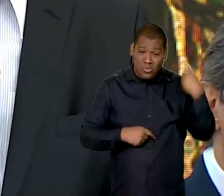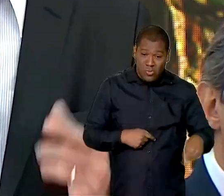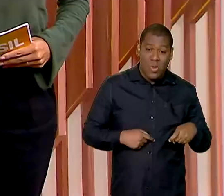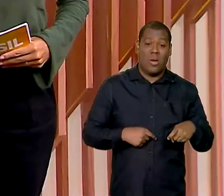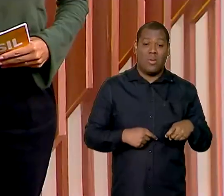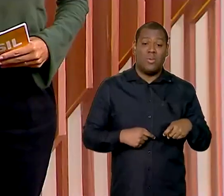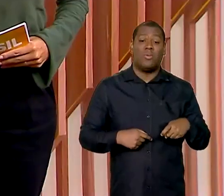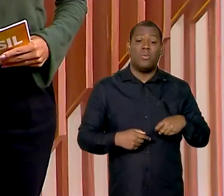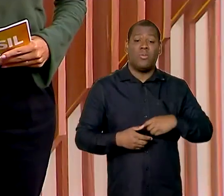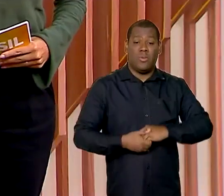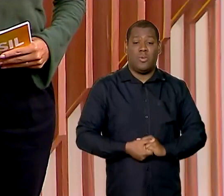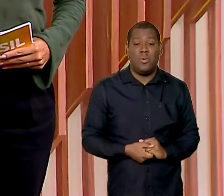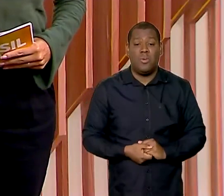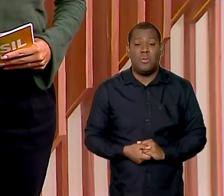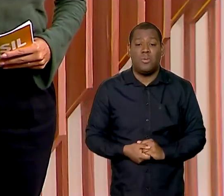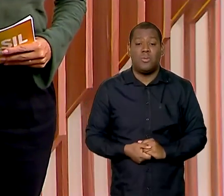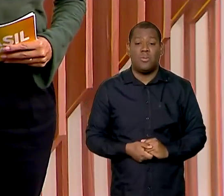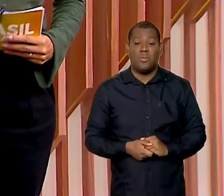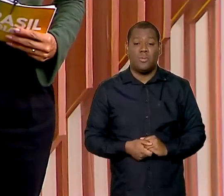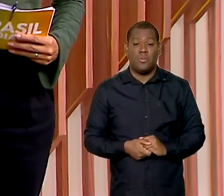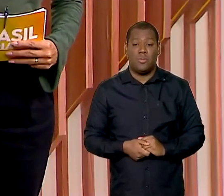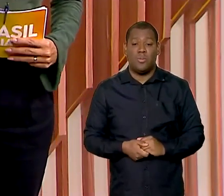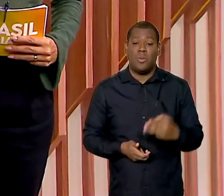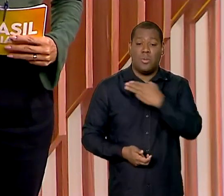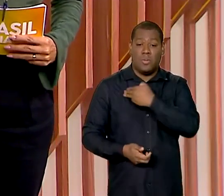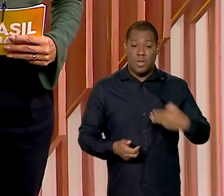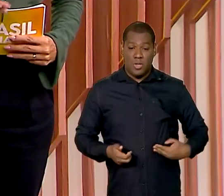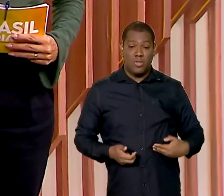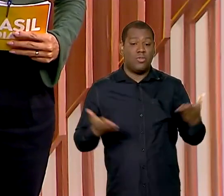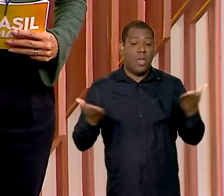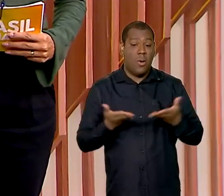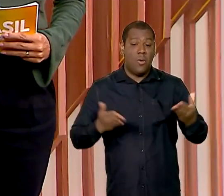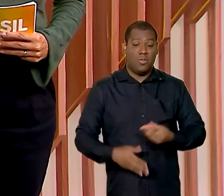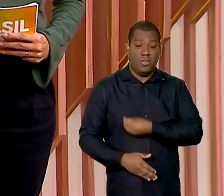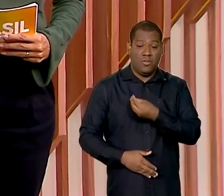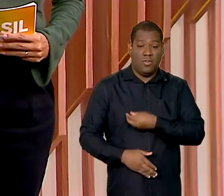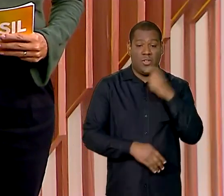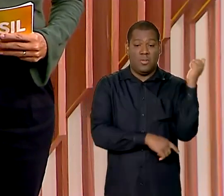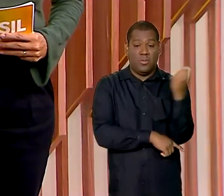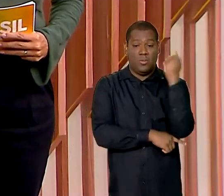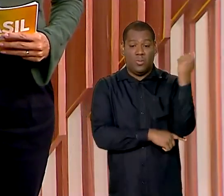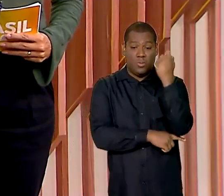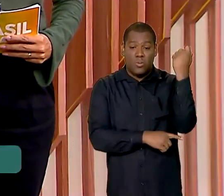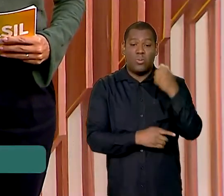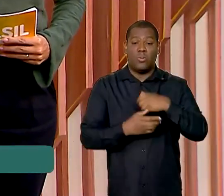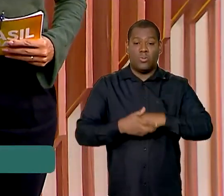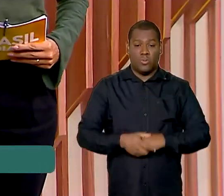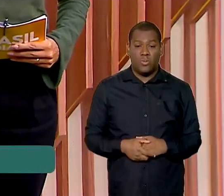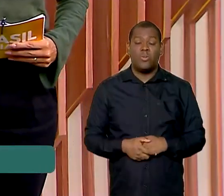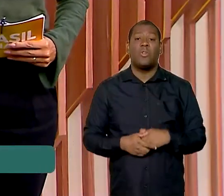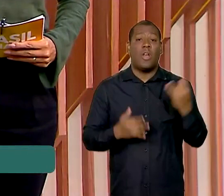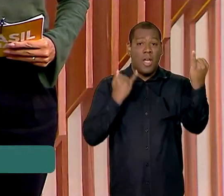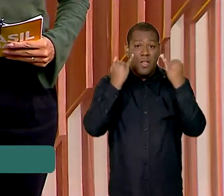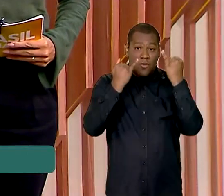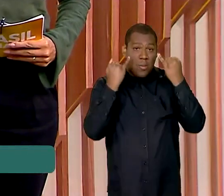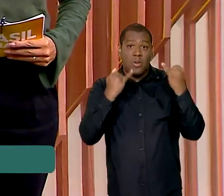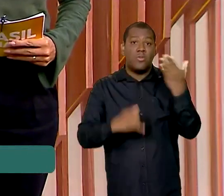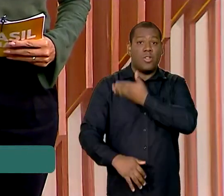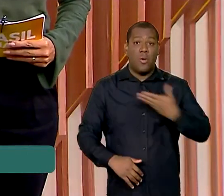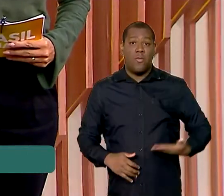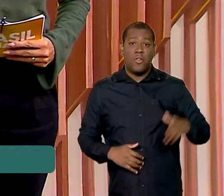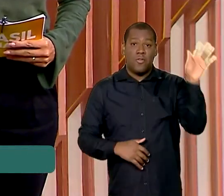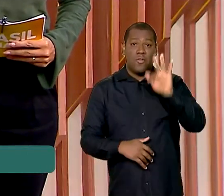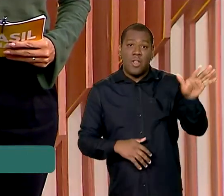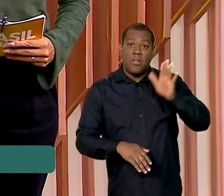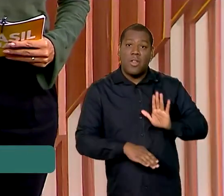semana. E os ministros que estão no Rio Grande do Sul atualizaram as informações sobre a ajuda federal ao Estado e